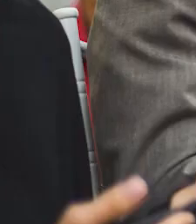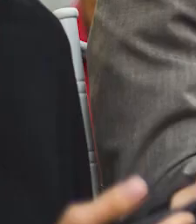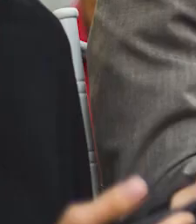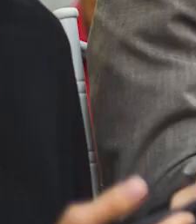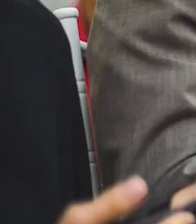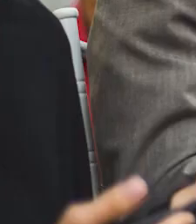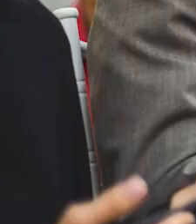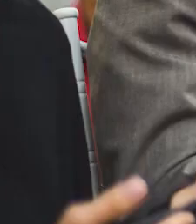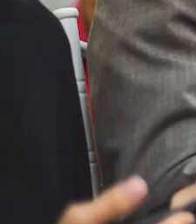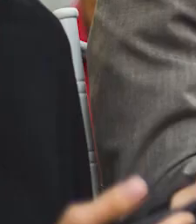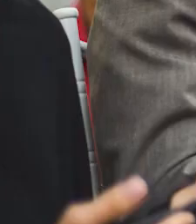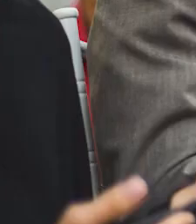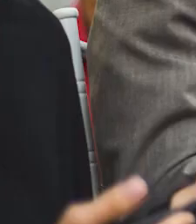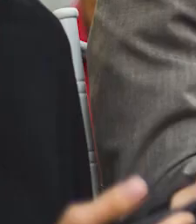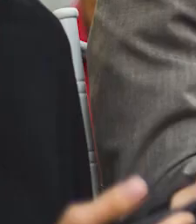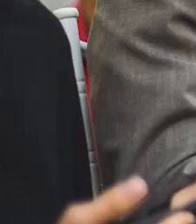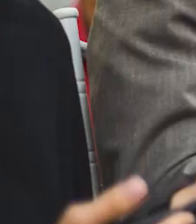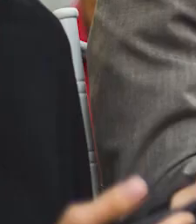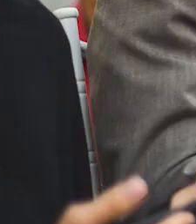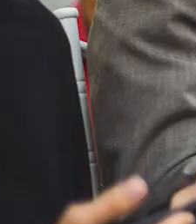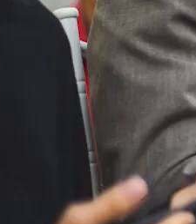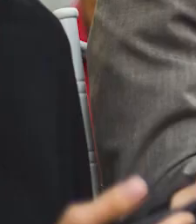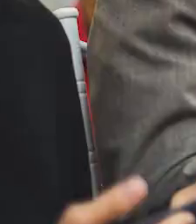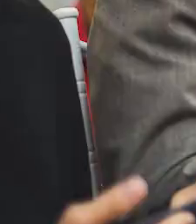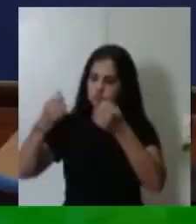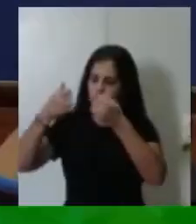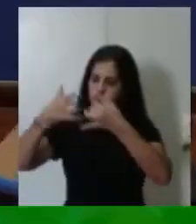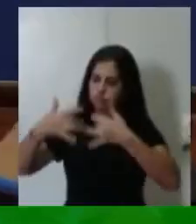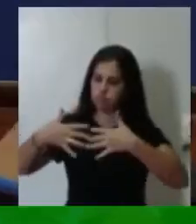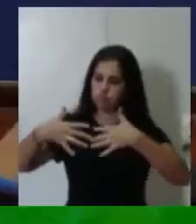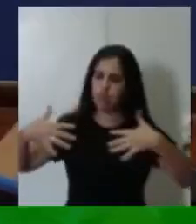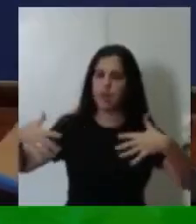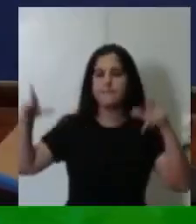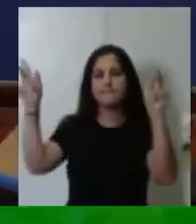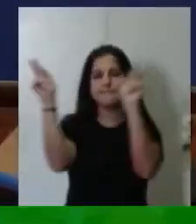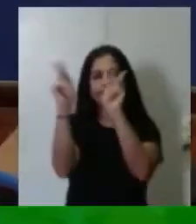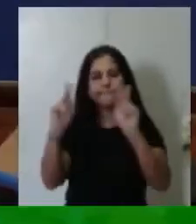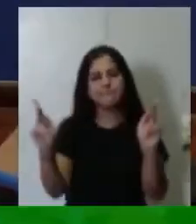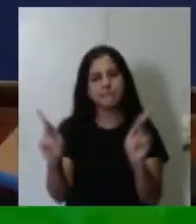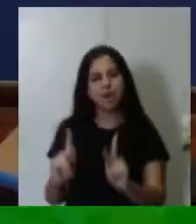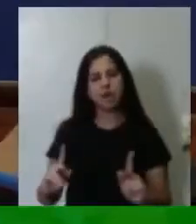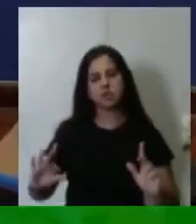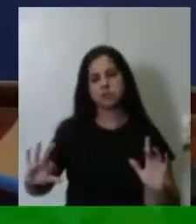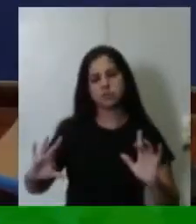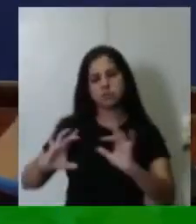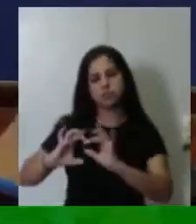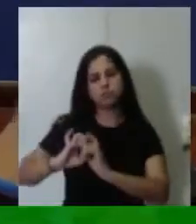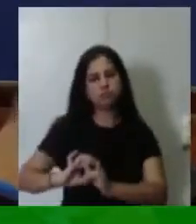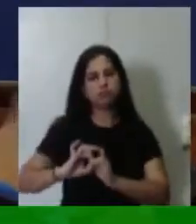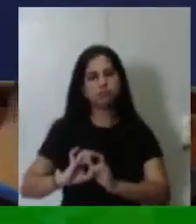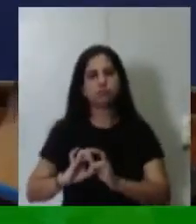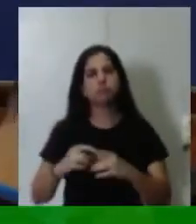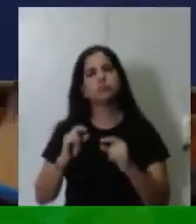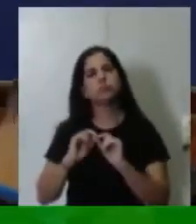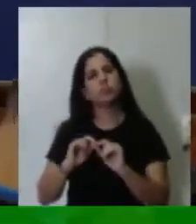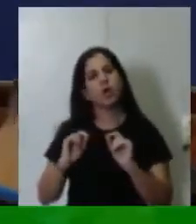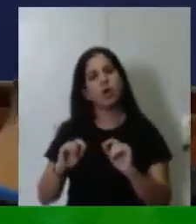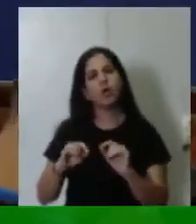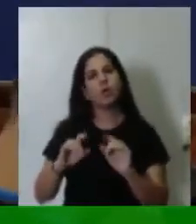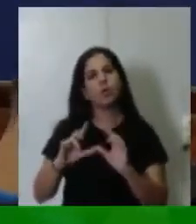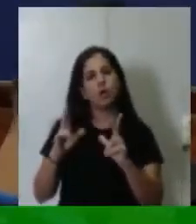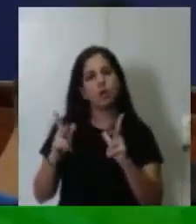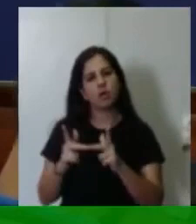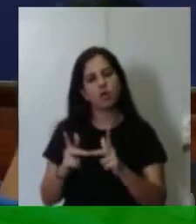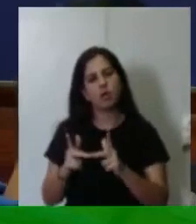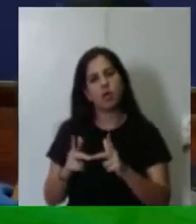aqui, que leva as sessões com paz e unidade. Uma Câmara rachada é igual um pote lá no